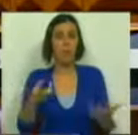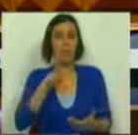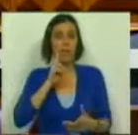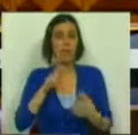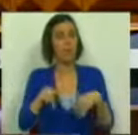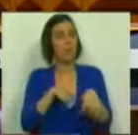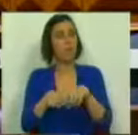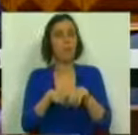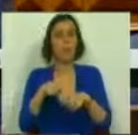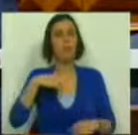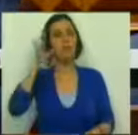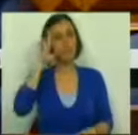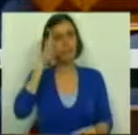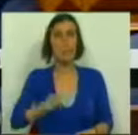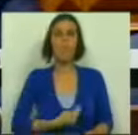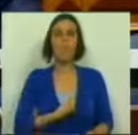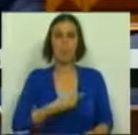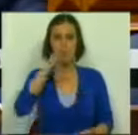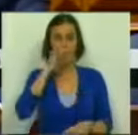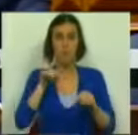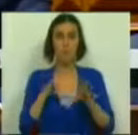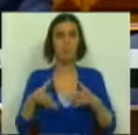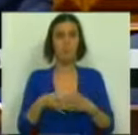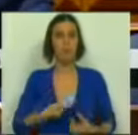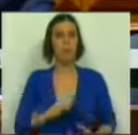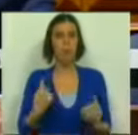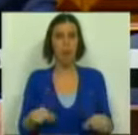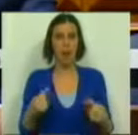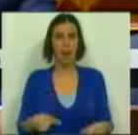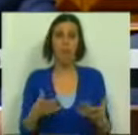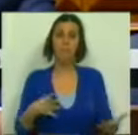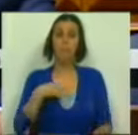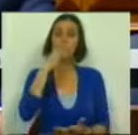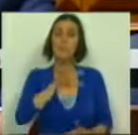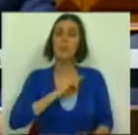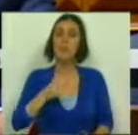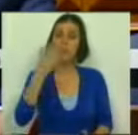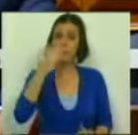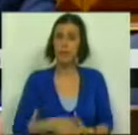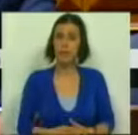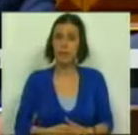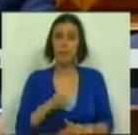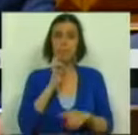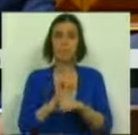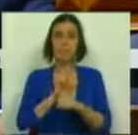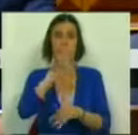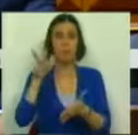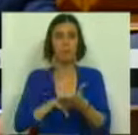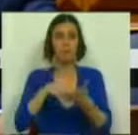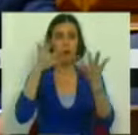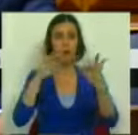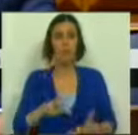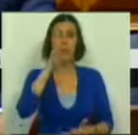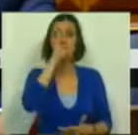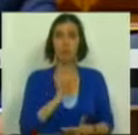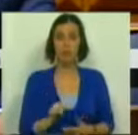dirigente político, e sabemos que preocupa o Governo e esta bancada. Dissemos, Sr. Presidente, quando foi aprovado o Orçamento